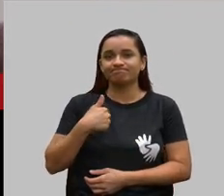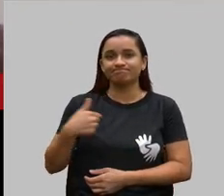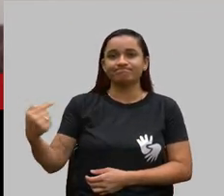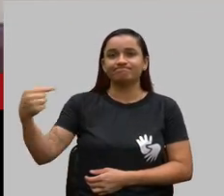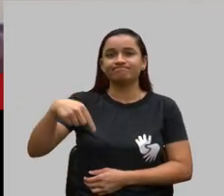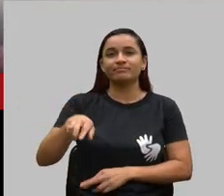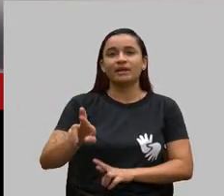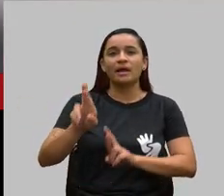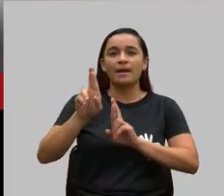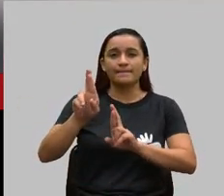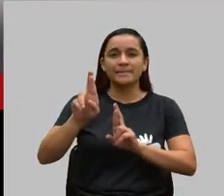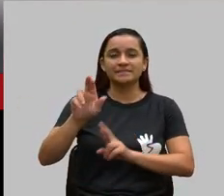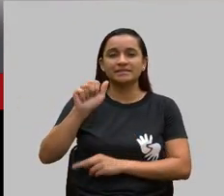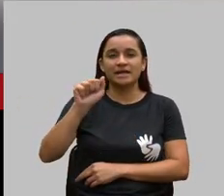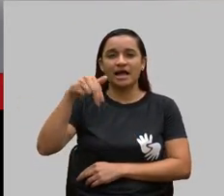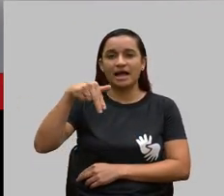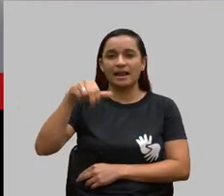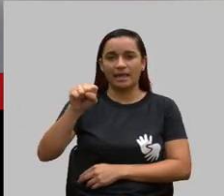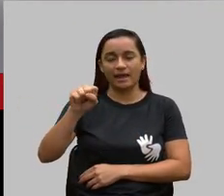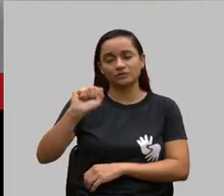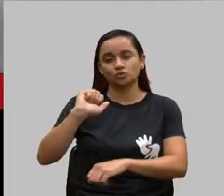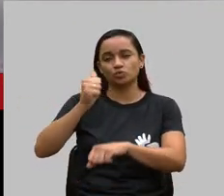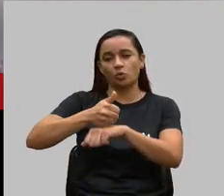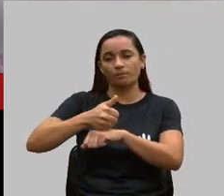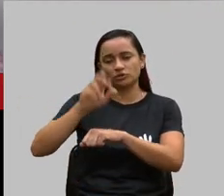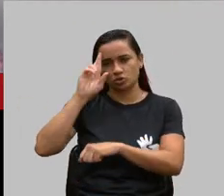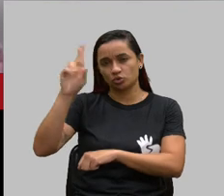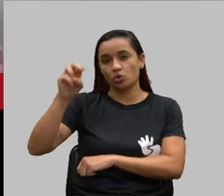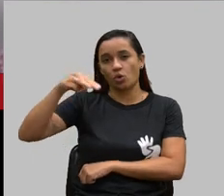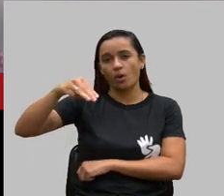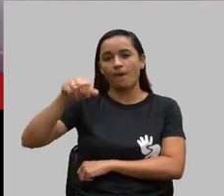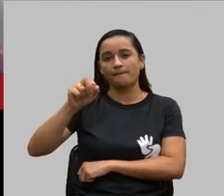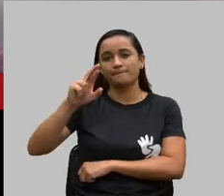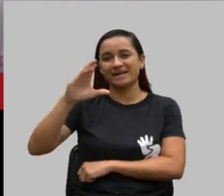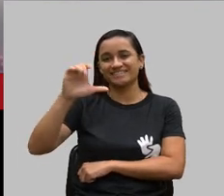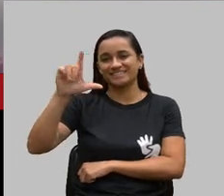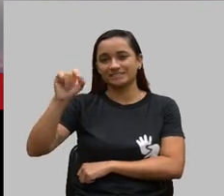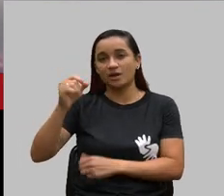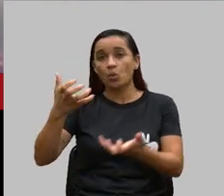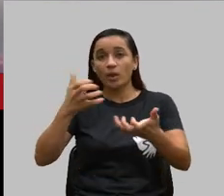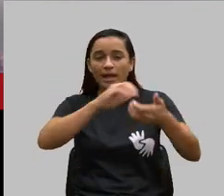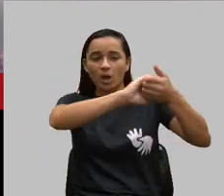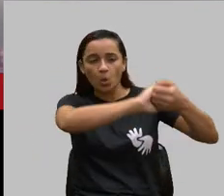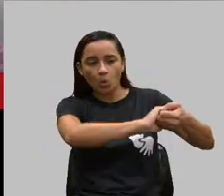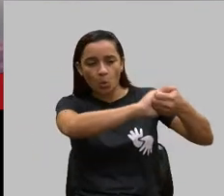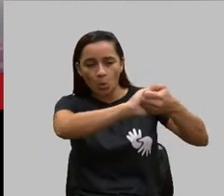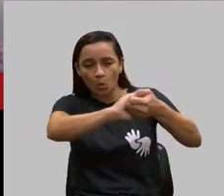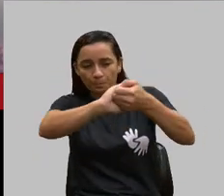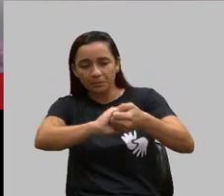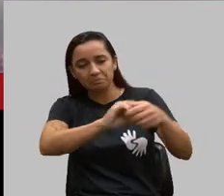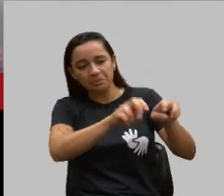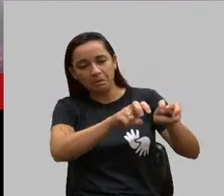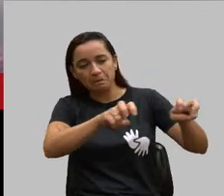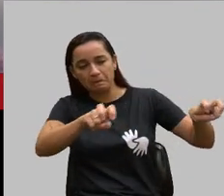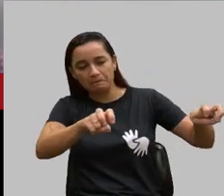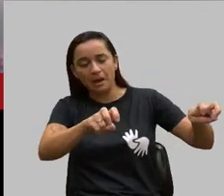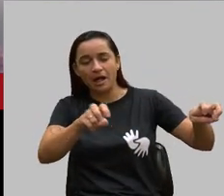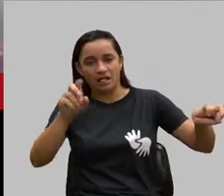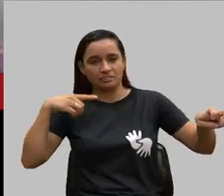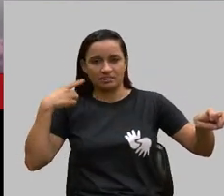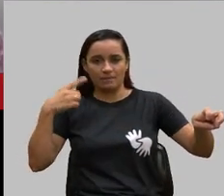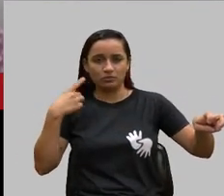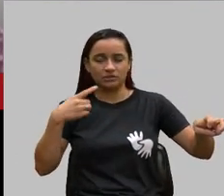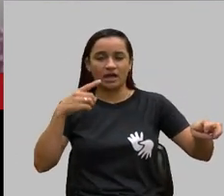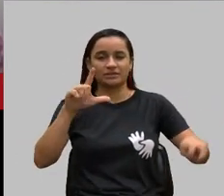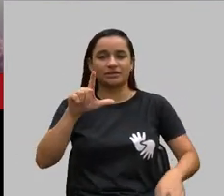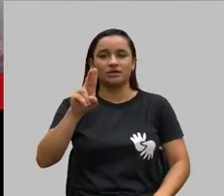ANS, doutor Marcelo, cumprimento a mesa através da deputada Ludmila e a